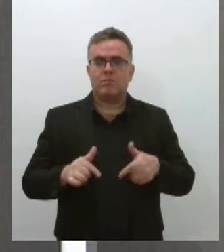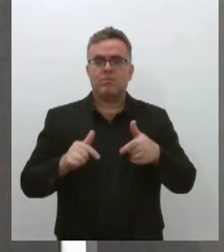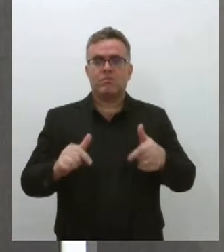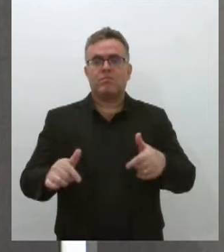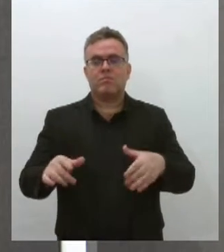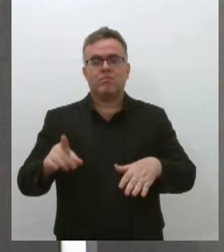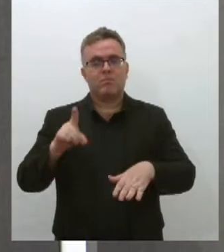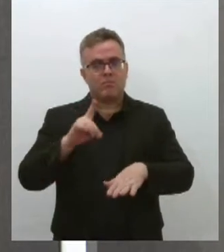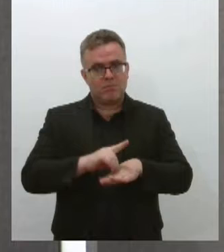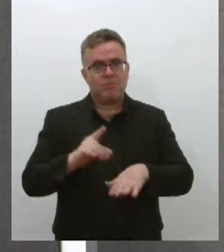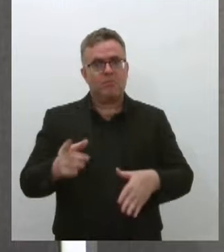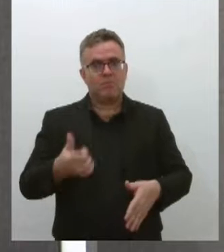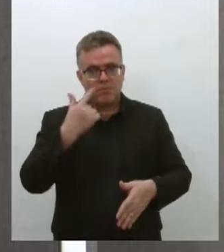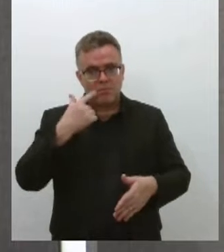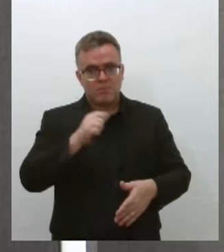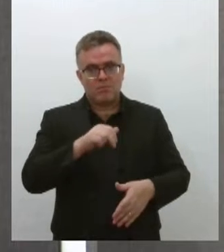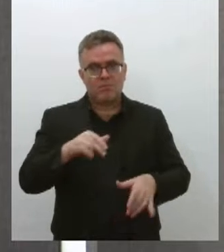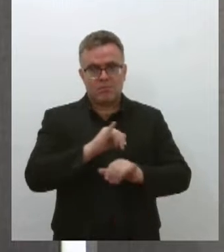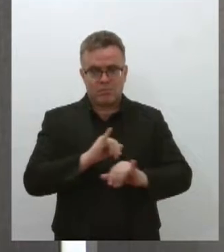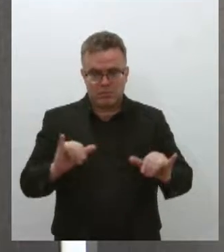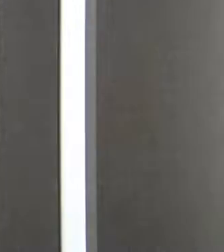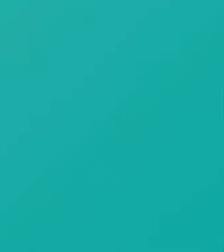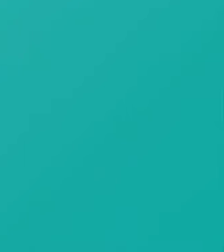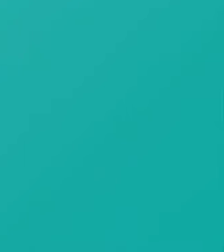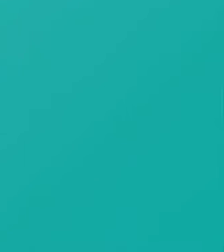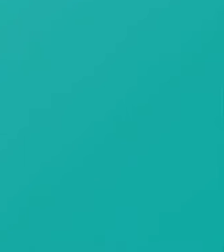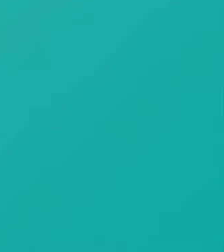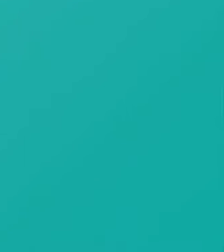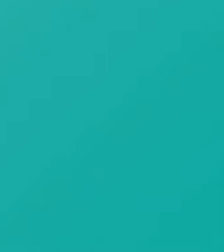Esse é o destaque da Agência de Notícias Alese.